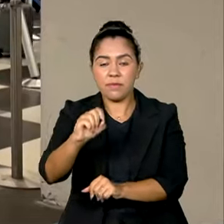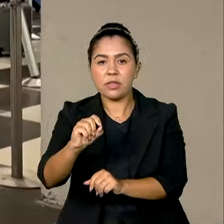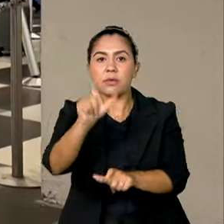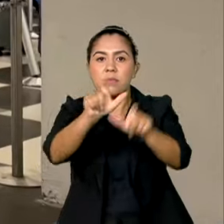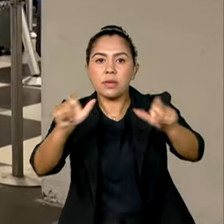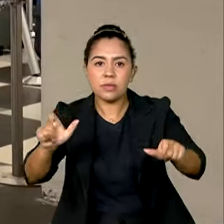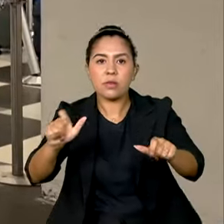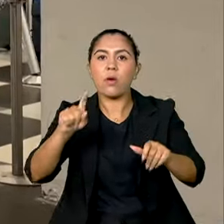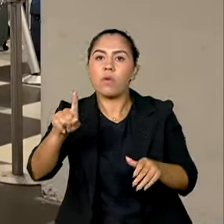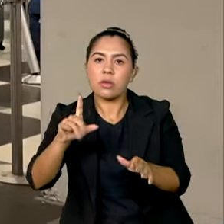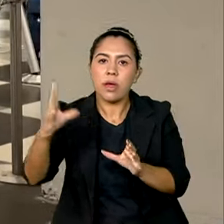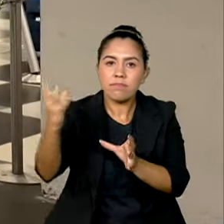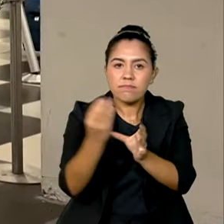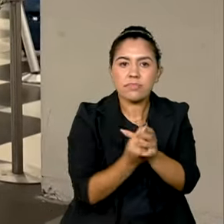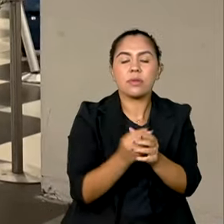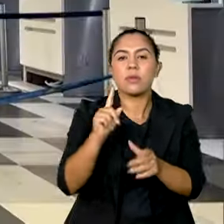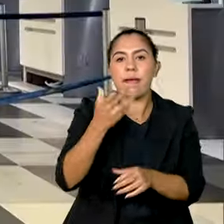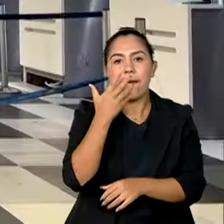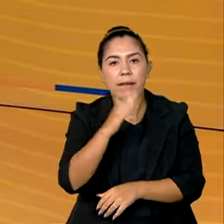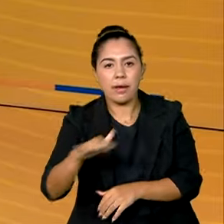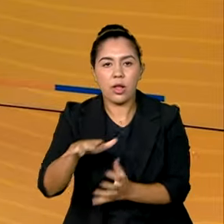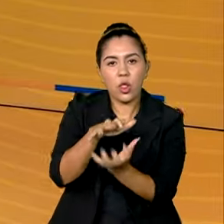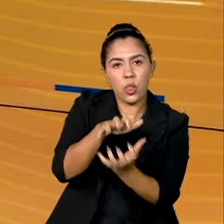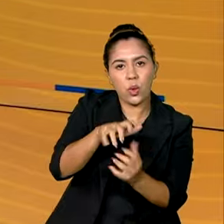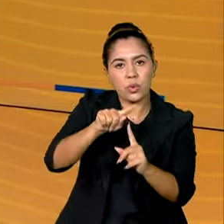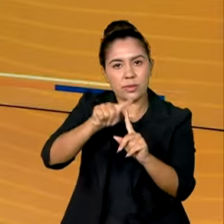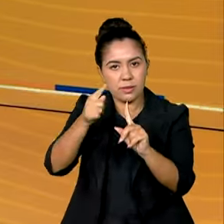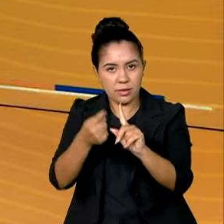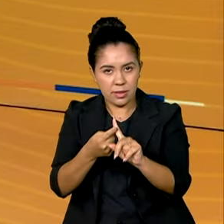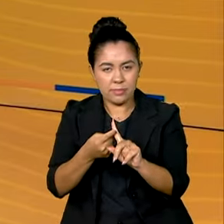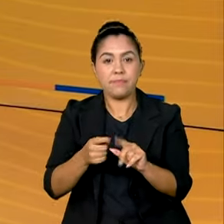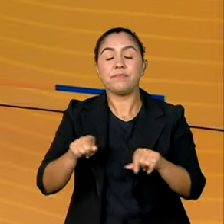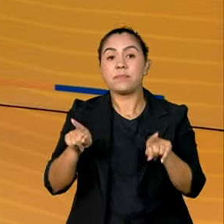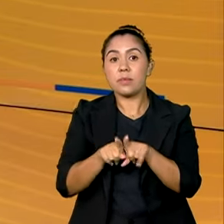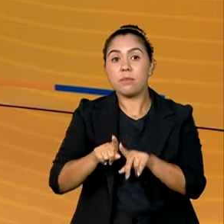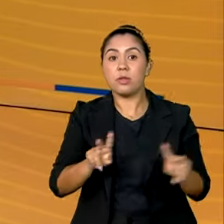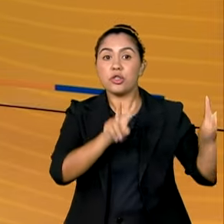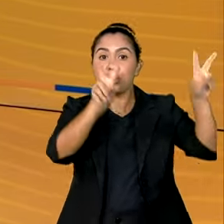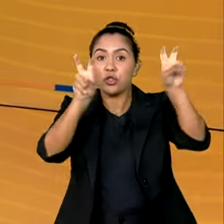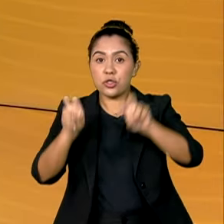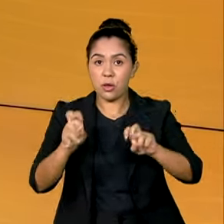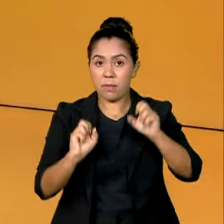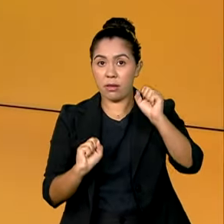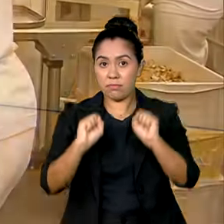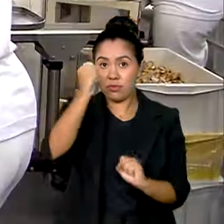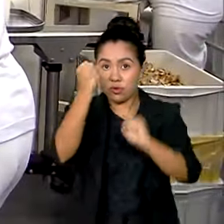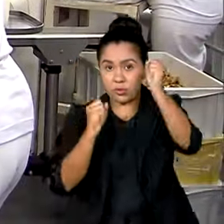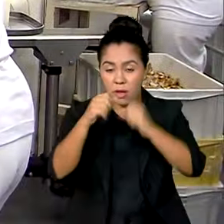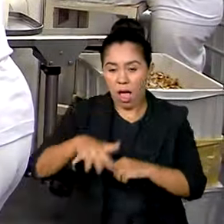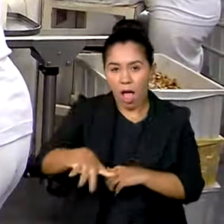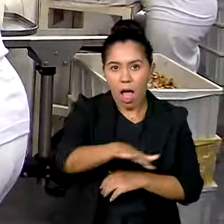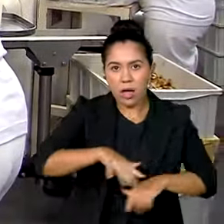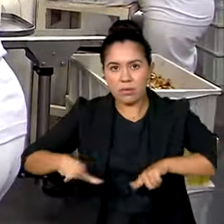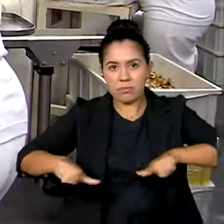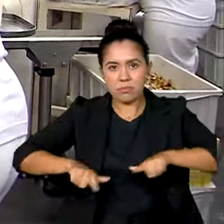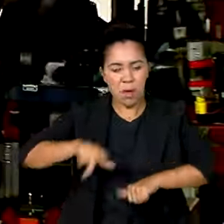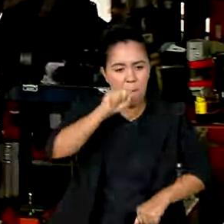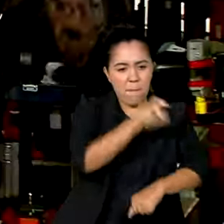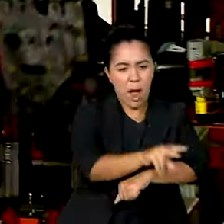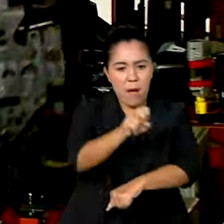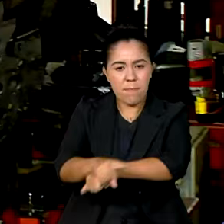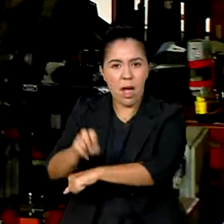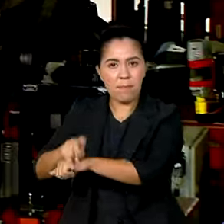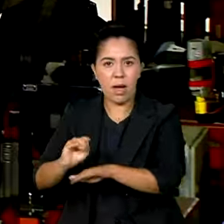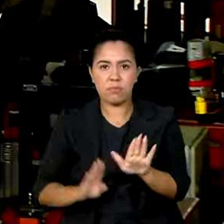prioridade para crianças, idosos e gestantes. Retomada do emprego na indústria. Setor registra crescimento de